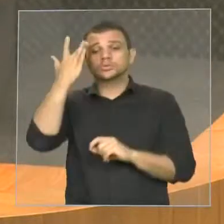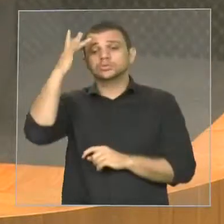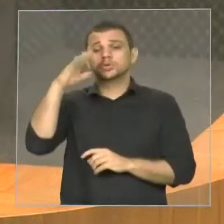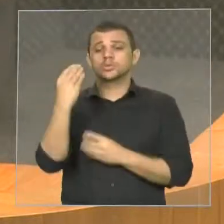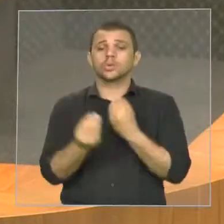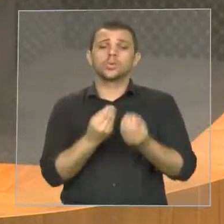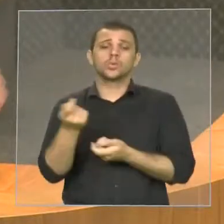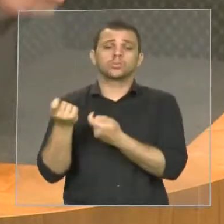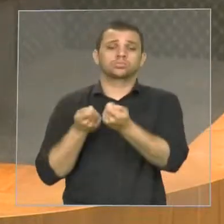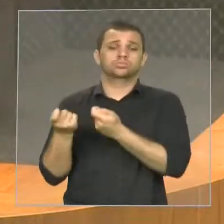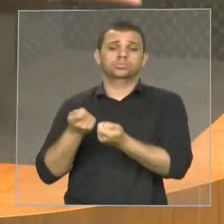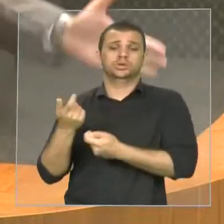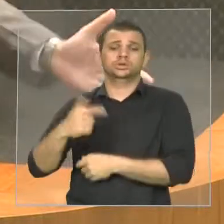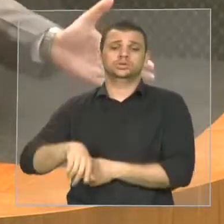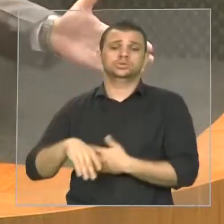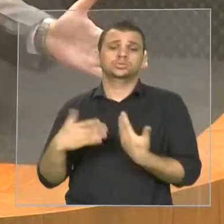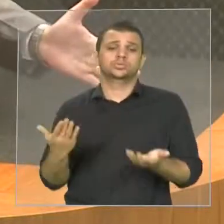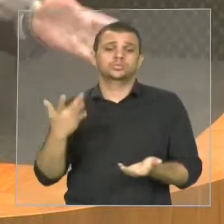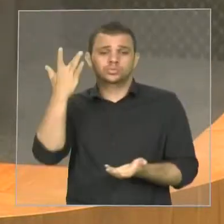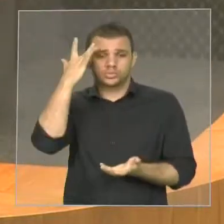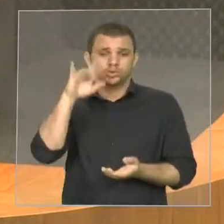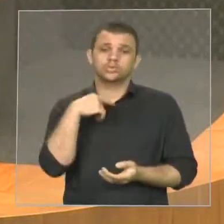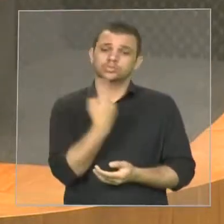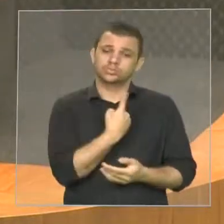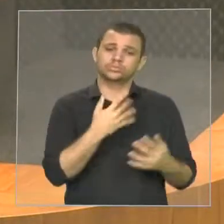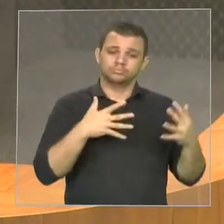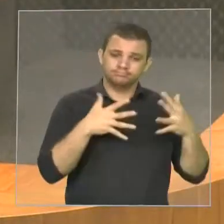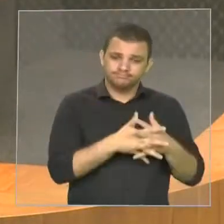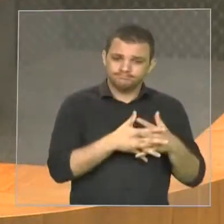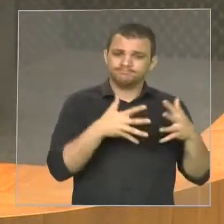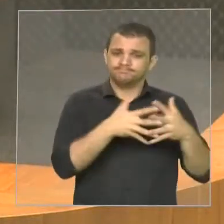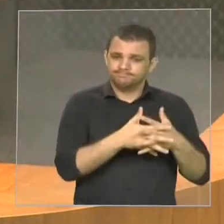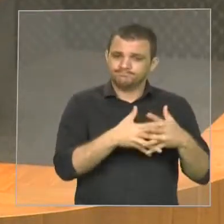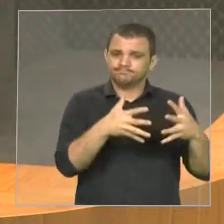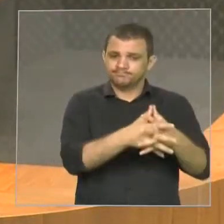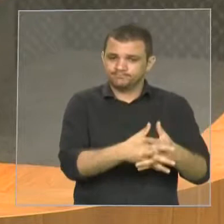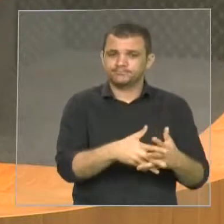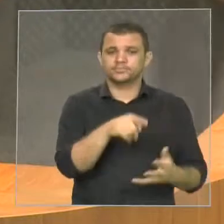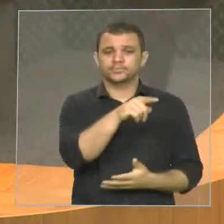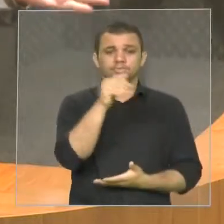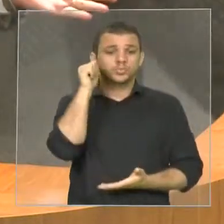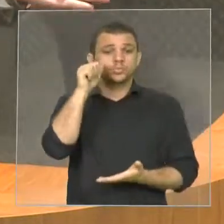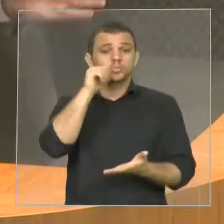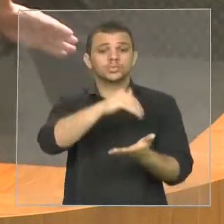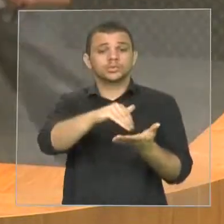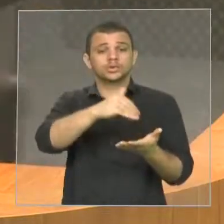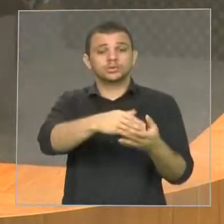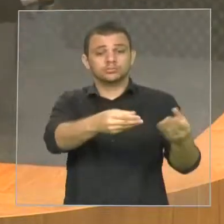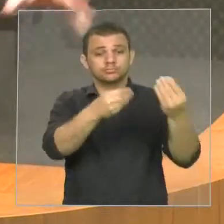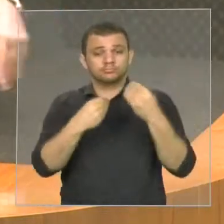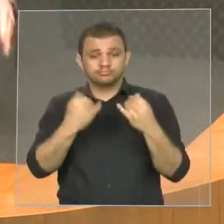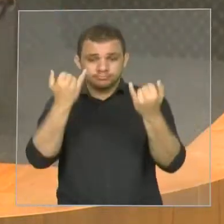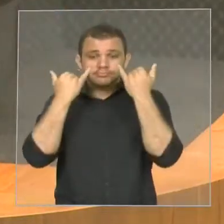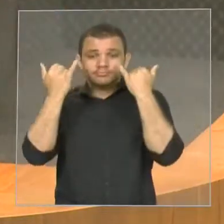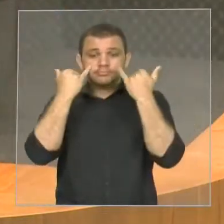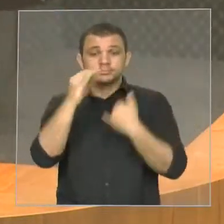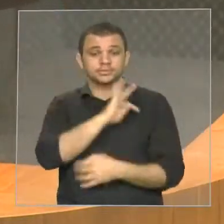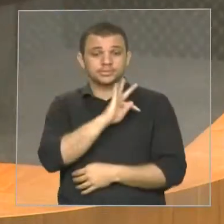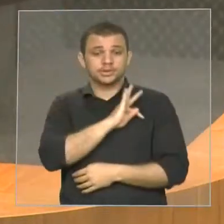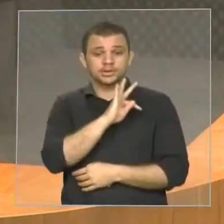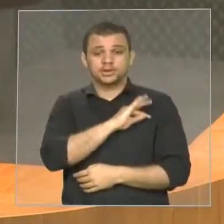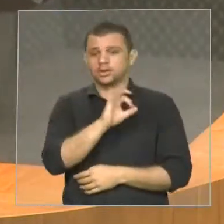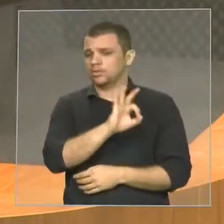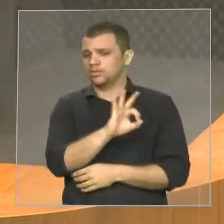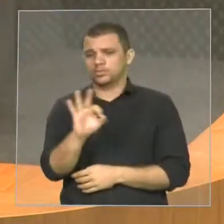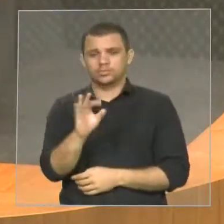esse empréstimo. Nós fizemos um processo de obstrução e a secretária prestou as informações como técnica, que é o melhor perfil,